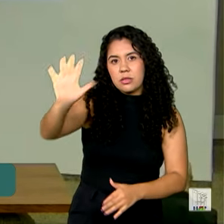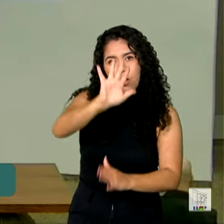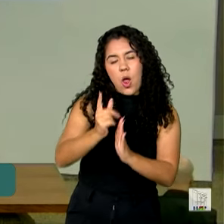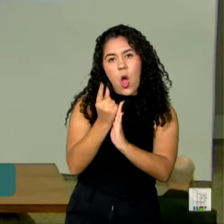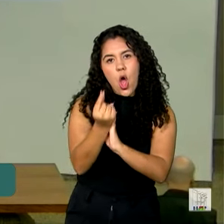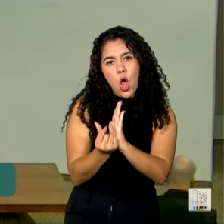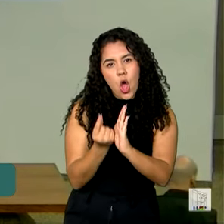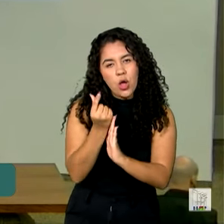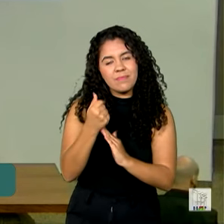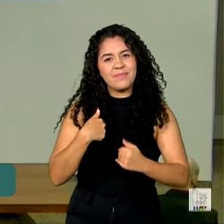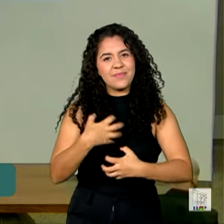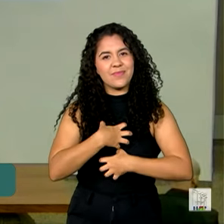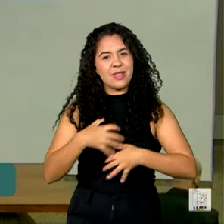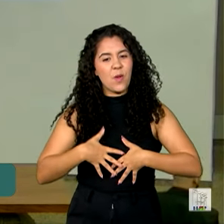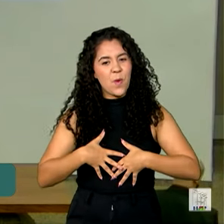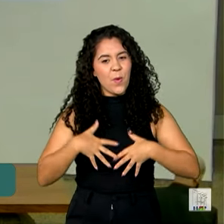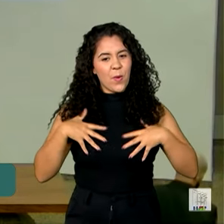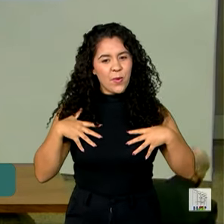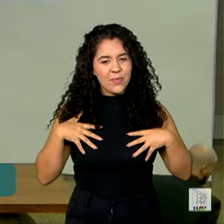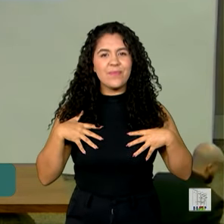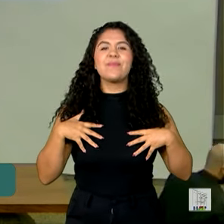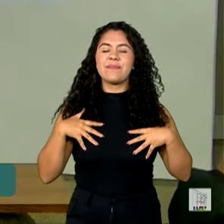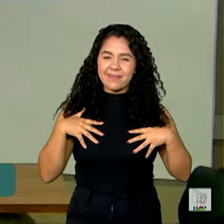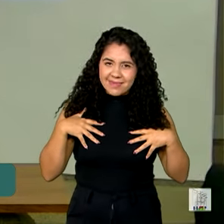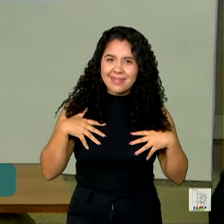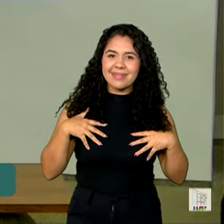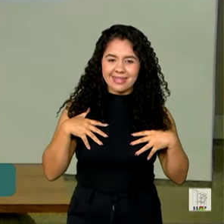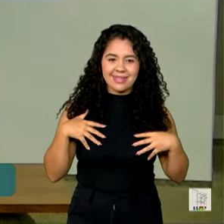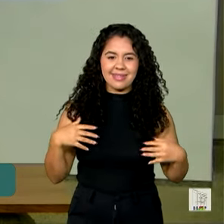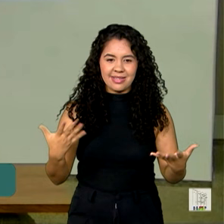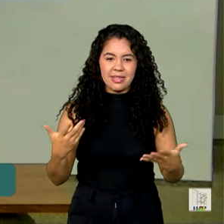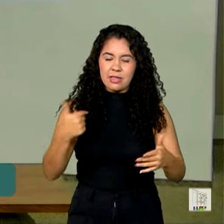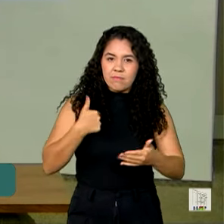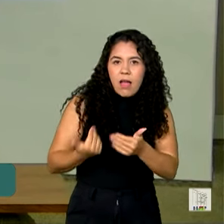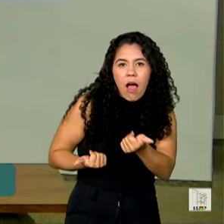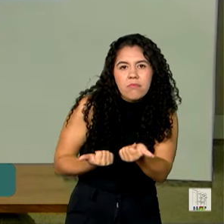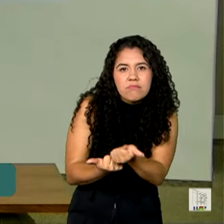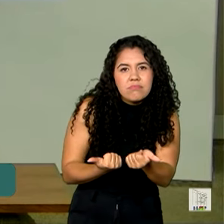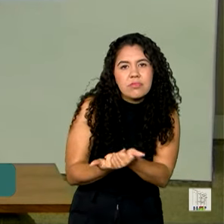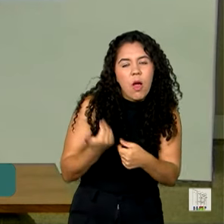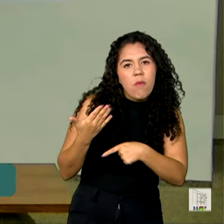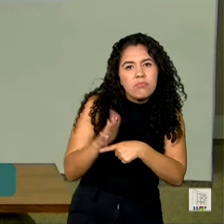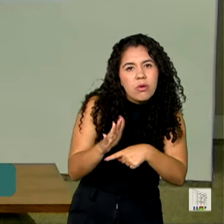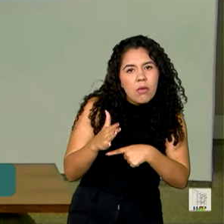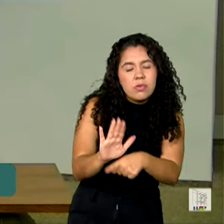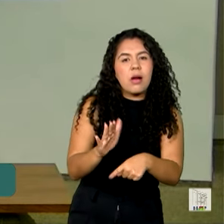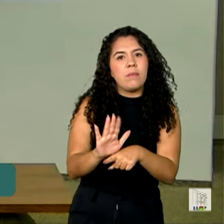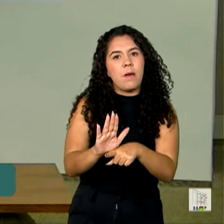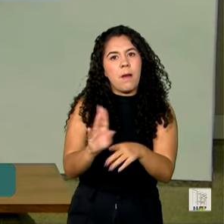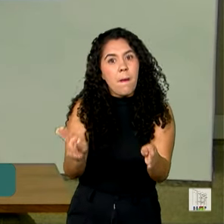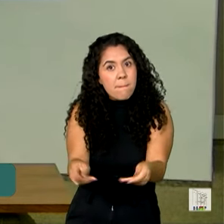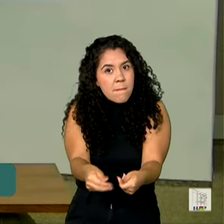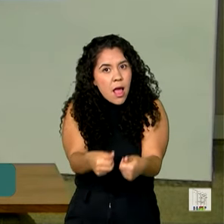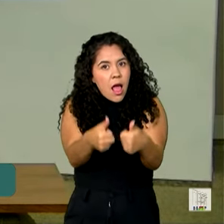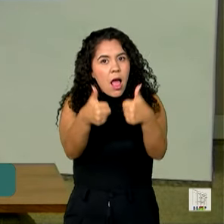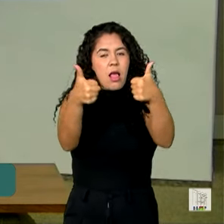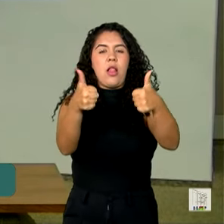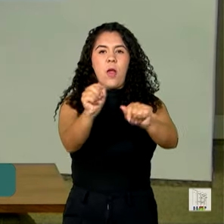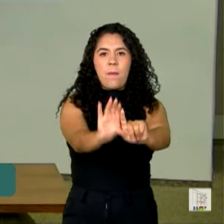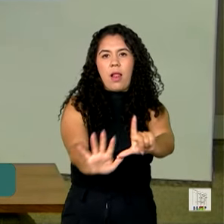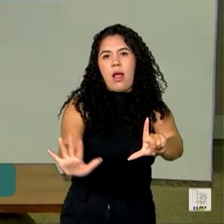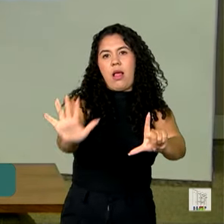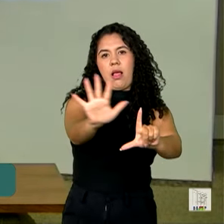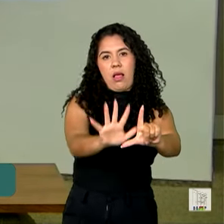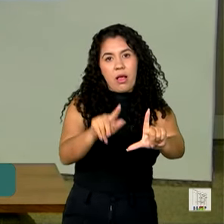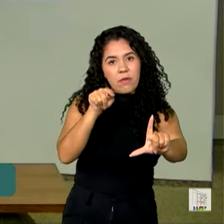me sinto muito orgulhoso de poder estar contribuindo para o aperfeiçoamento, não só